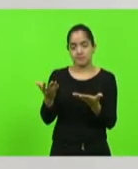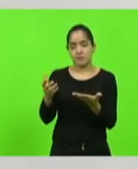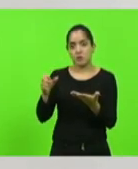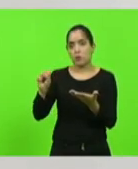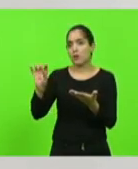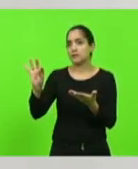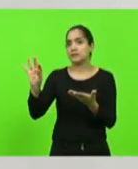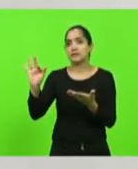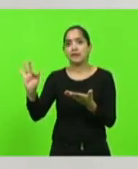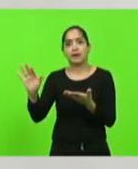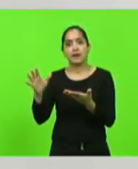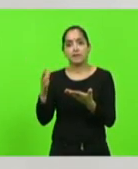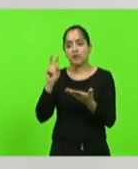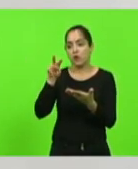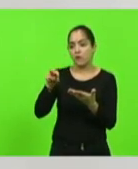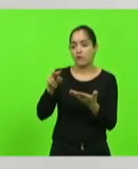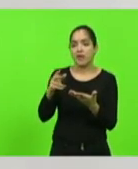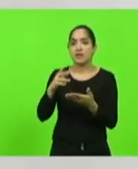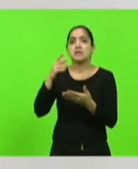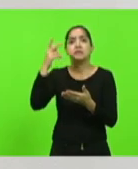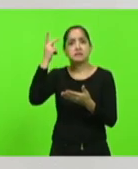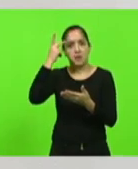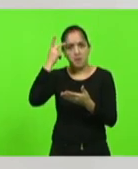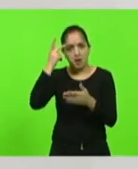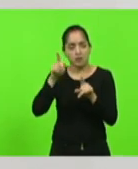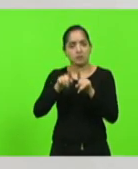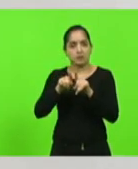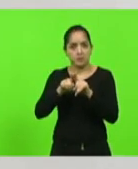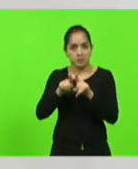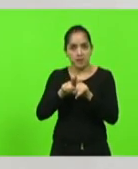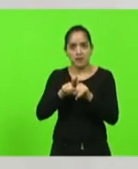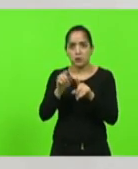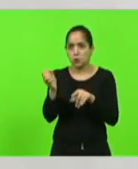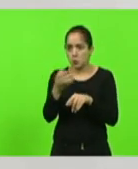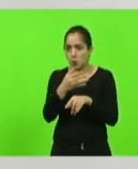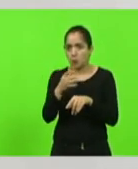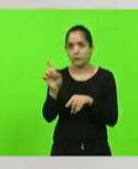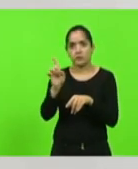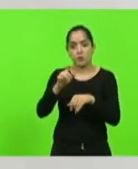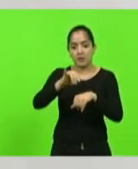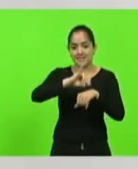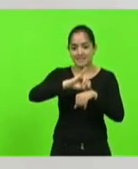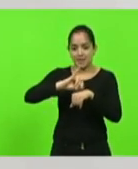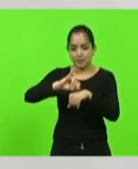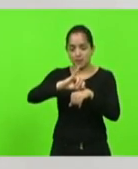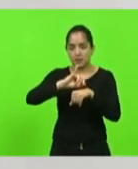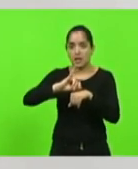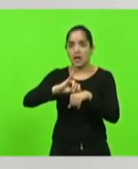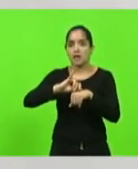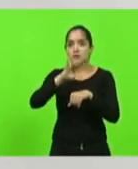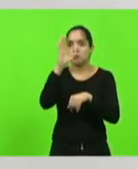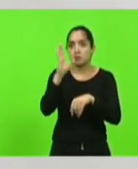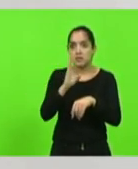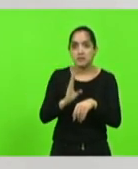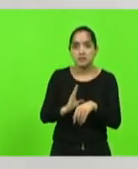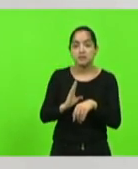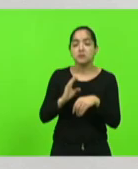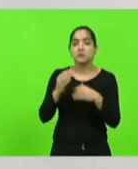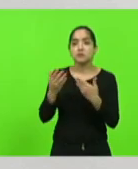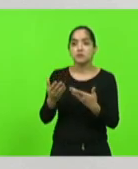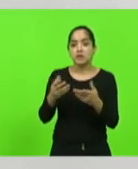isso aí, a São Paulo, da mesma maneira, então não é novidade, as capitais, a degradação, então o